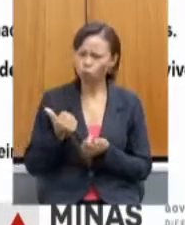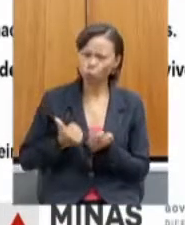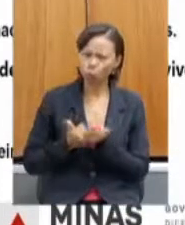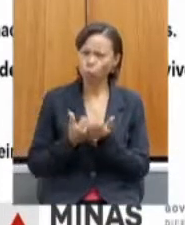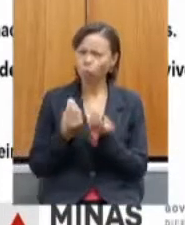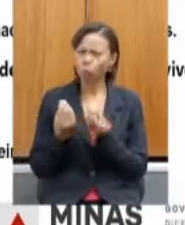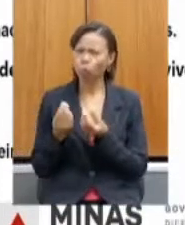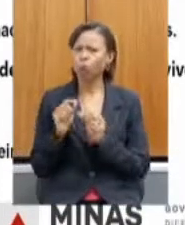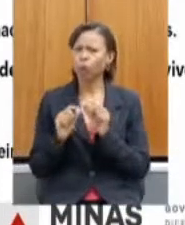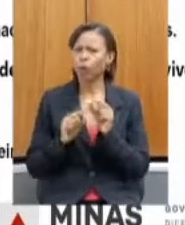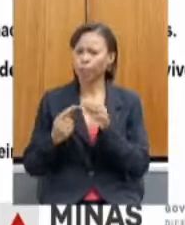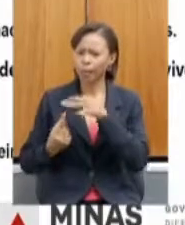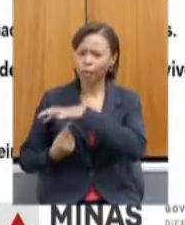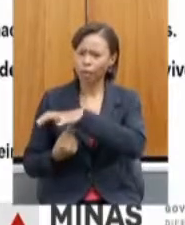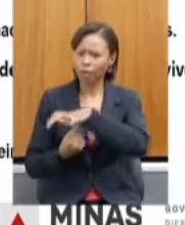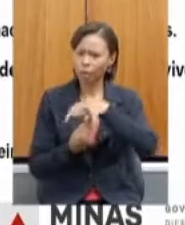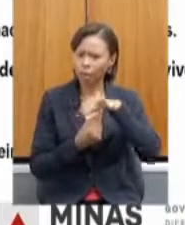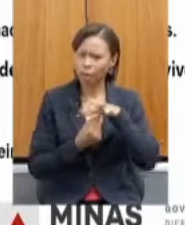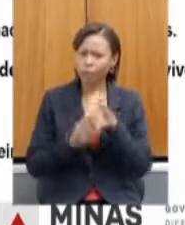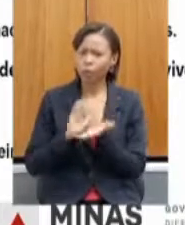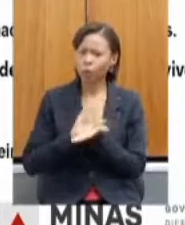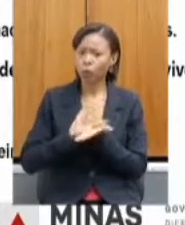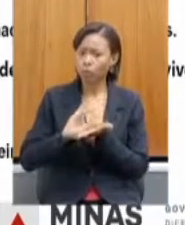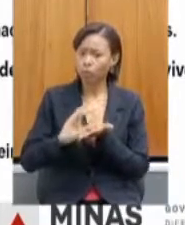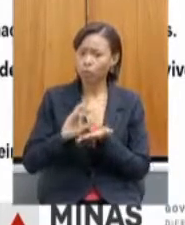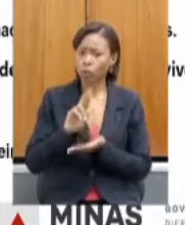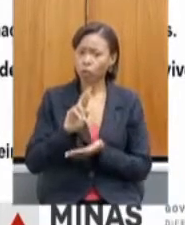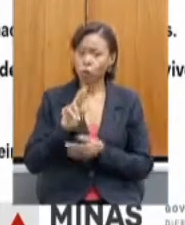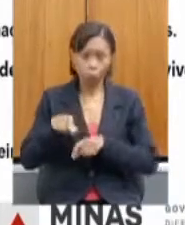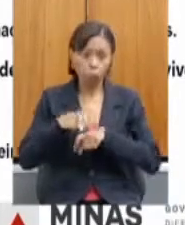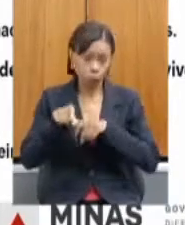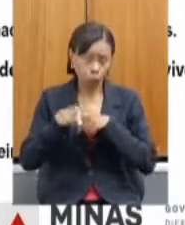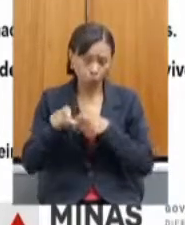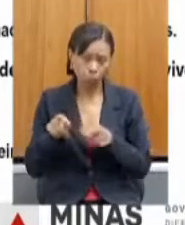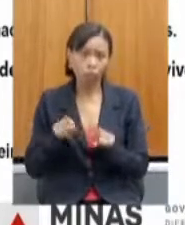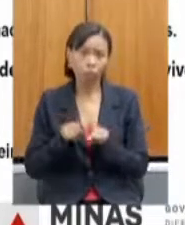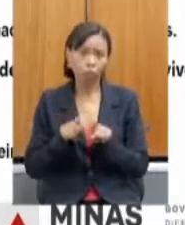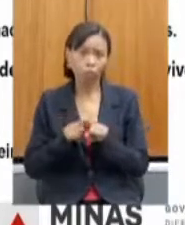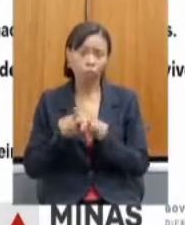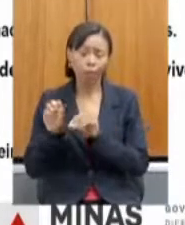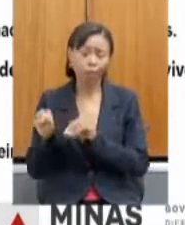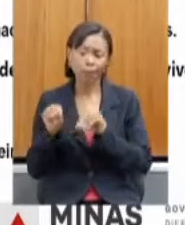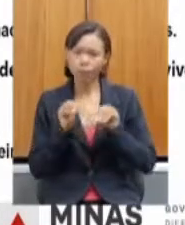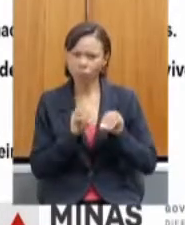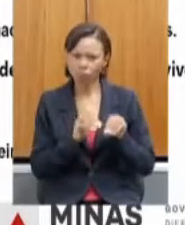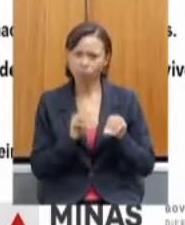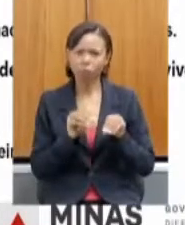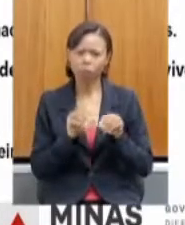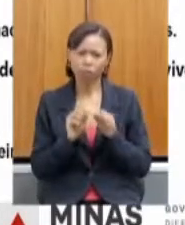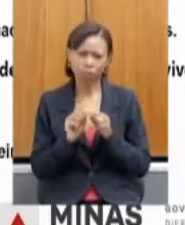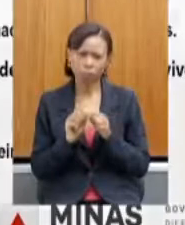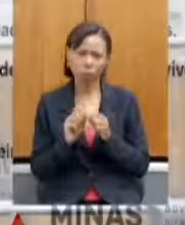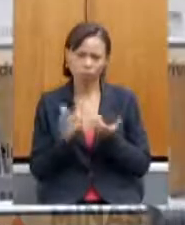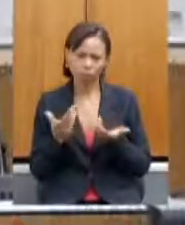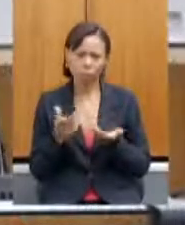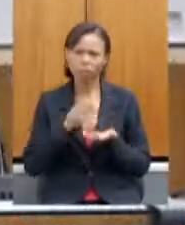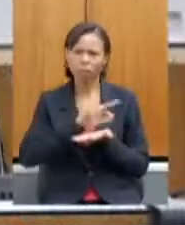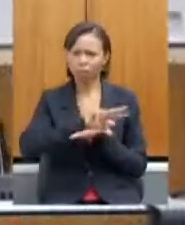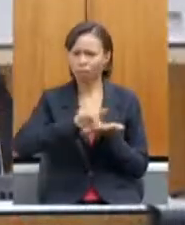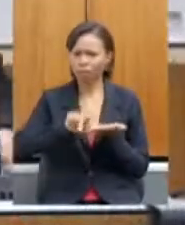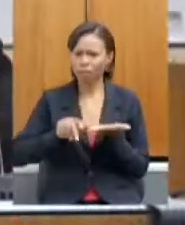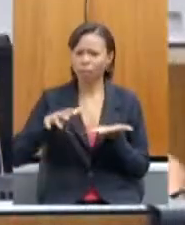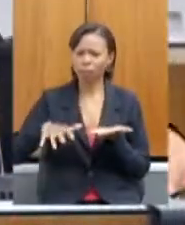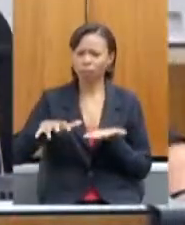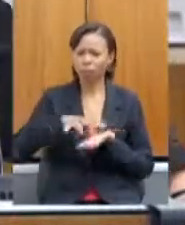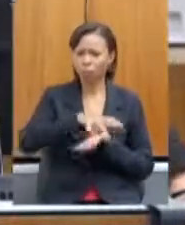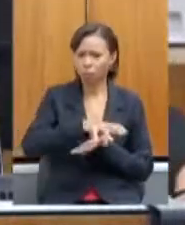livres, com crédito rural, a questão das prorrogações que foram feitas em diferentes setores, tudo isso com o